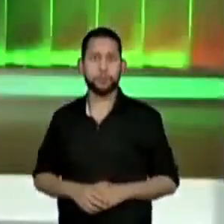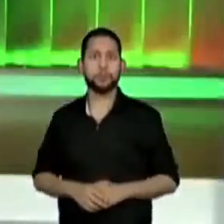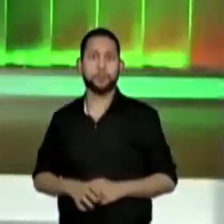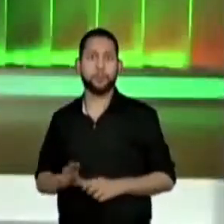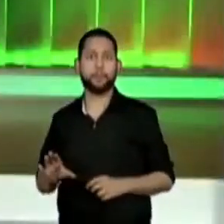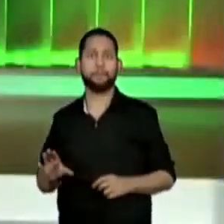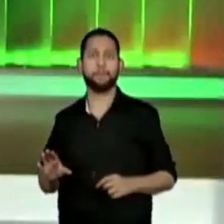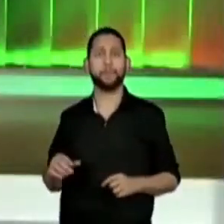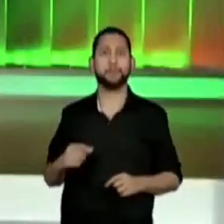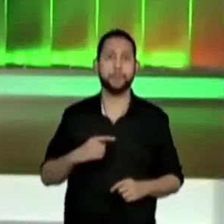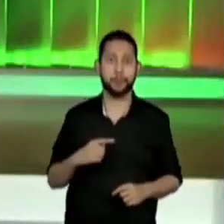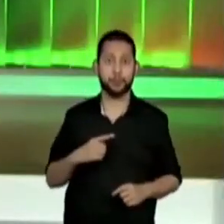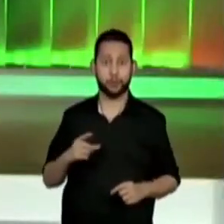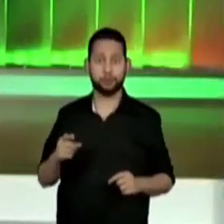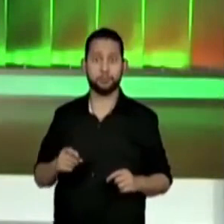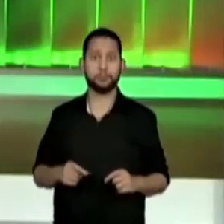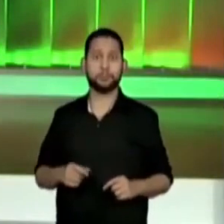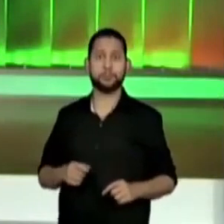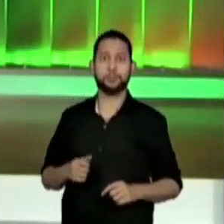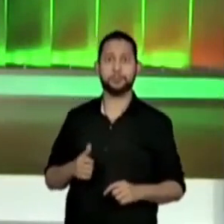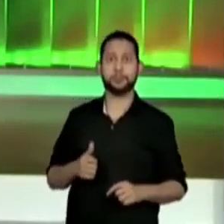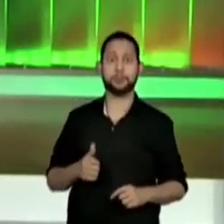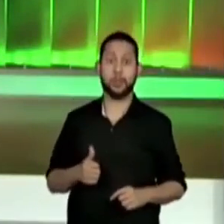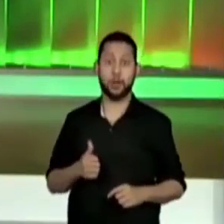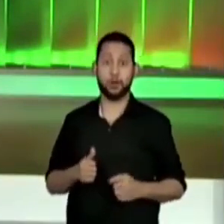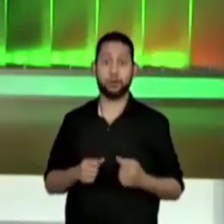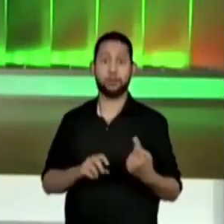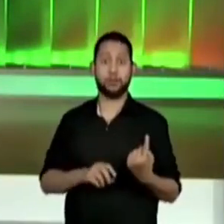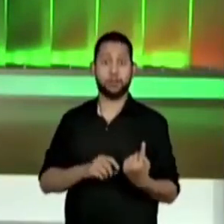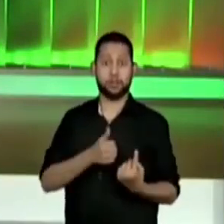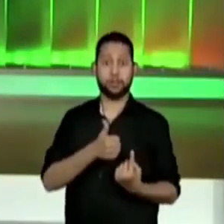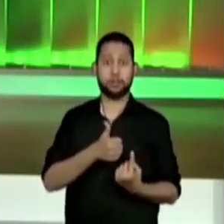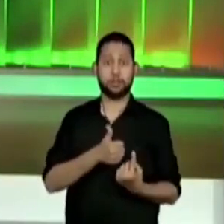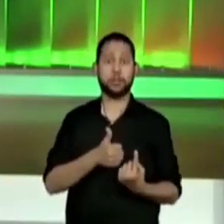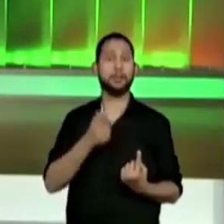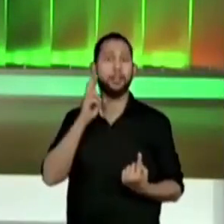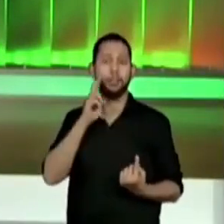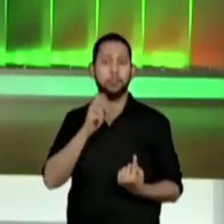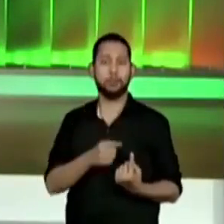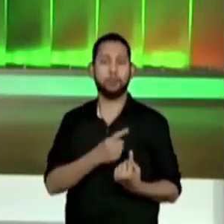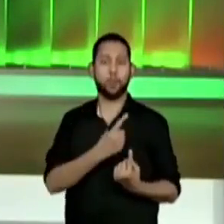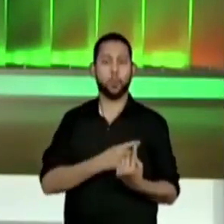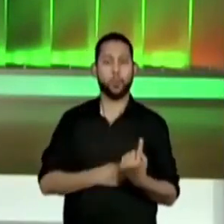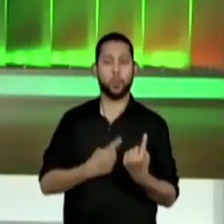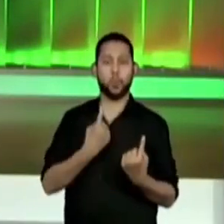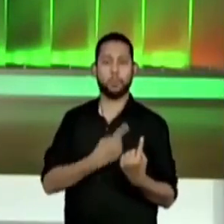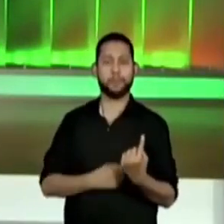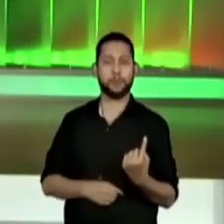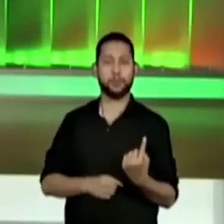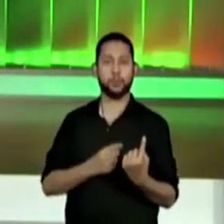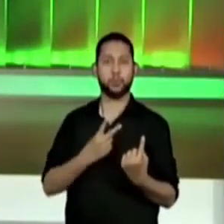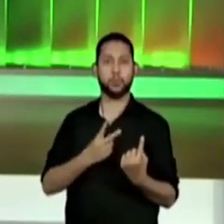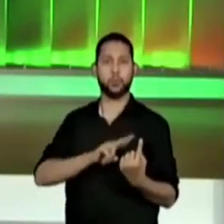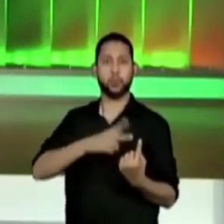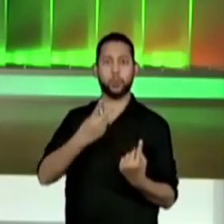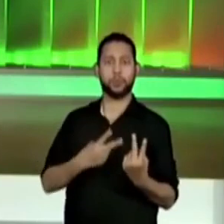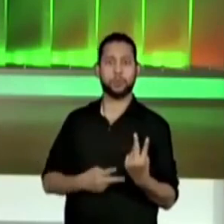nosso cartãozinho. Então, ó. Uma vez. Uma vez.